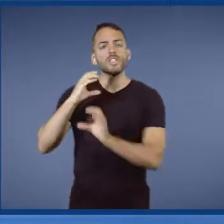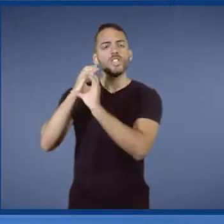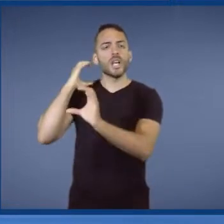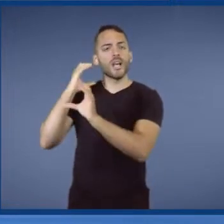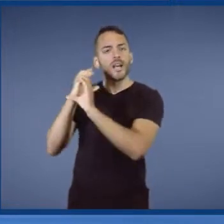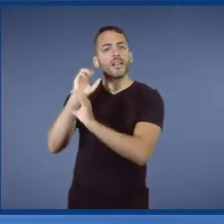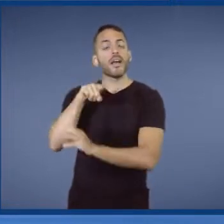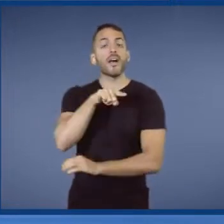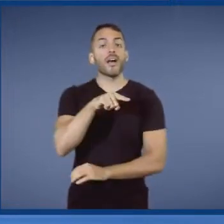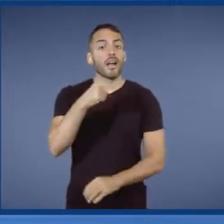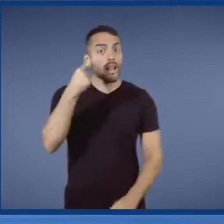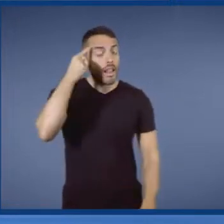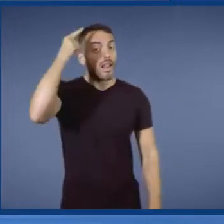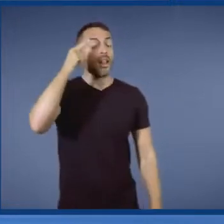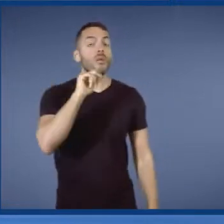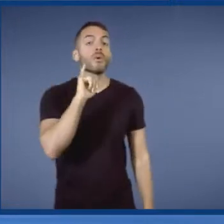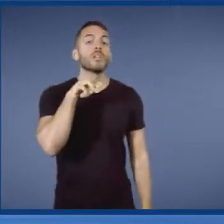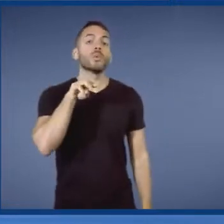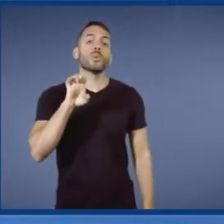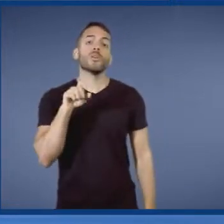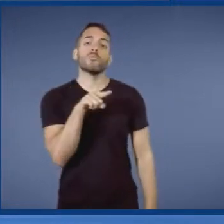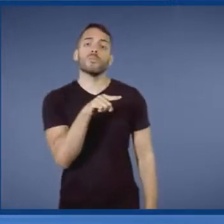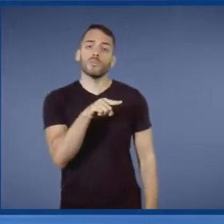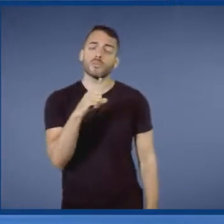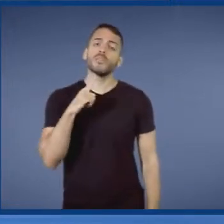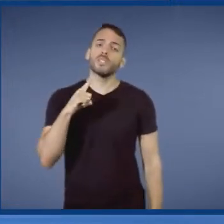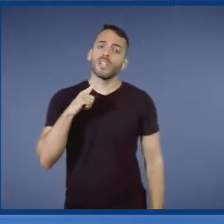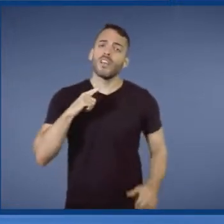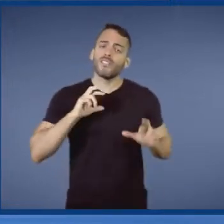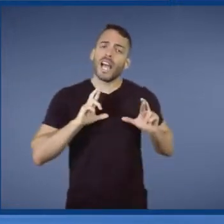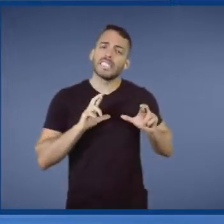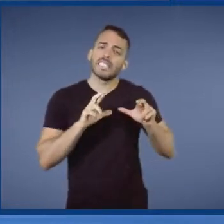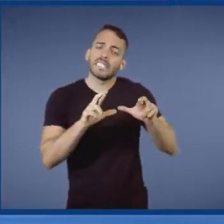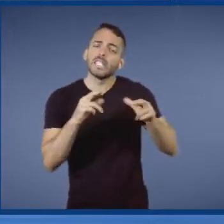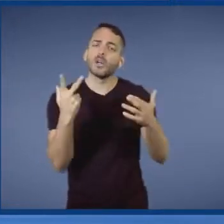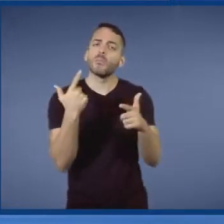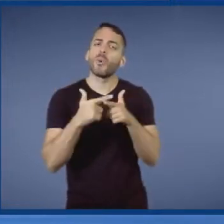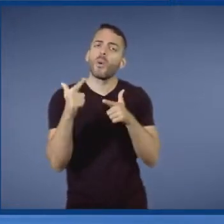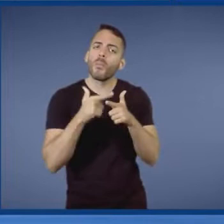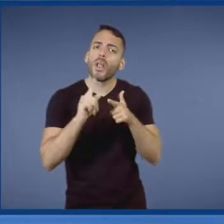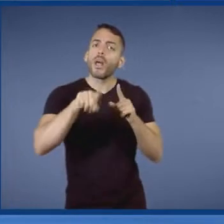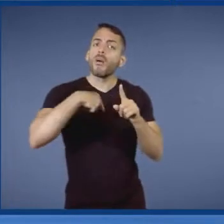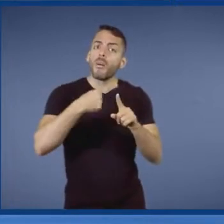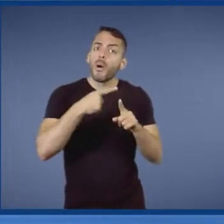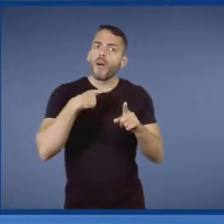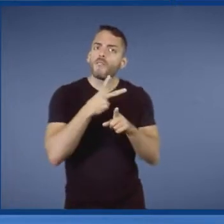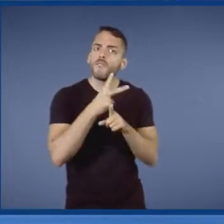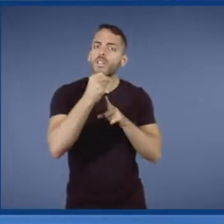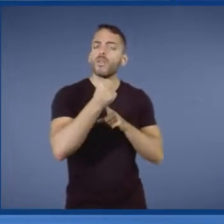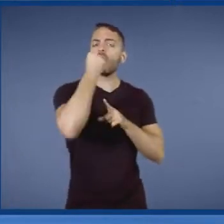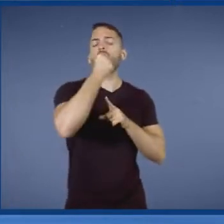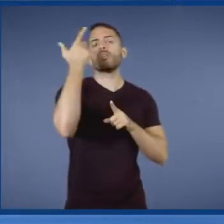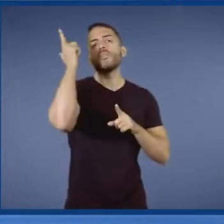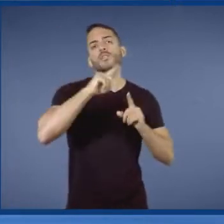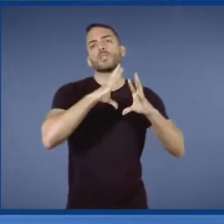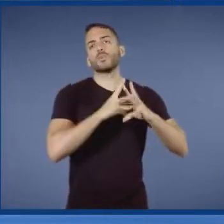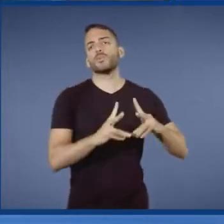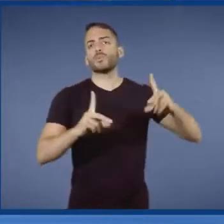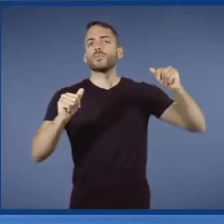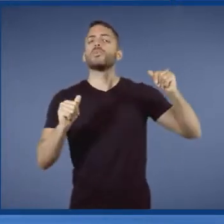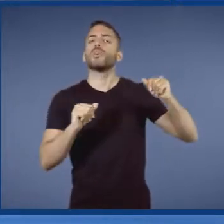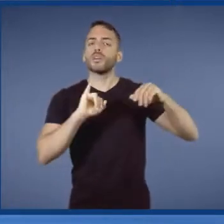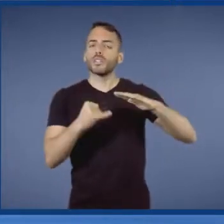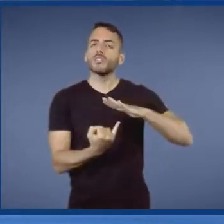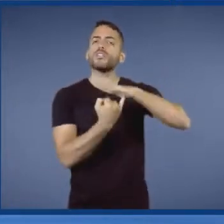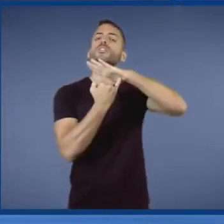É impossível não lembrar da vitória sobre a doença e na vitória lá no Instituto. No Instituto que eu tive a honra de